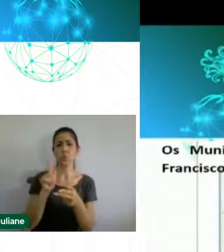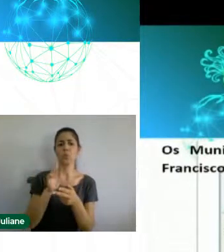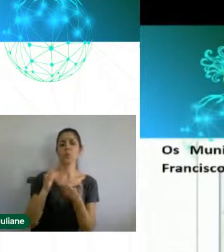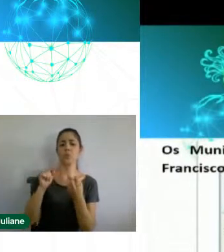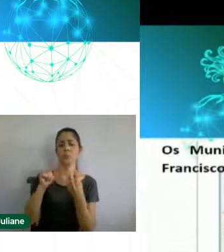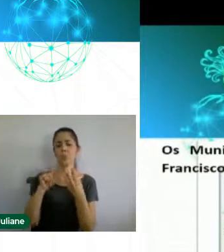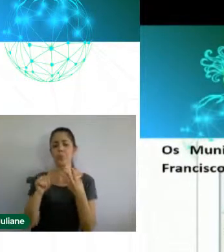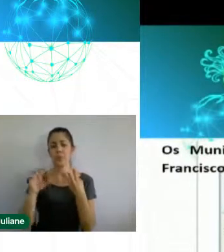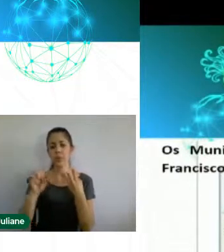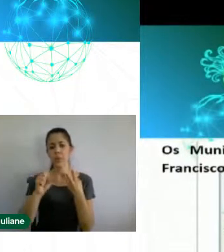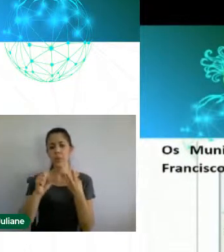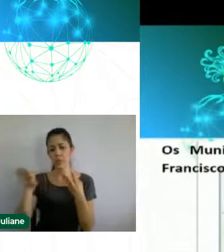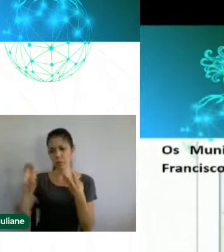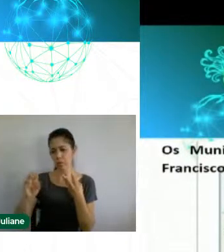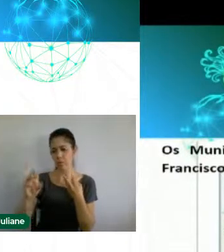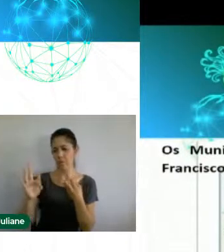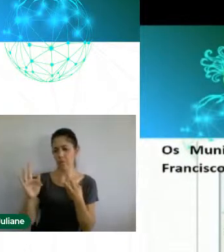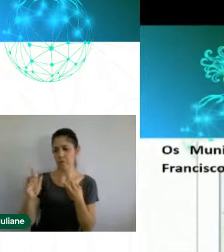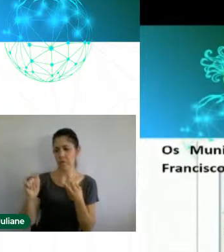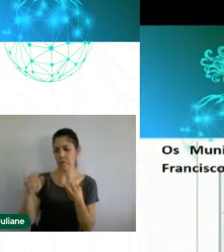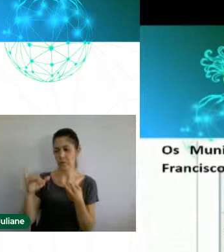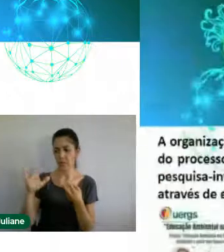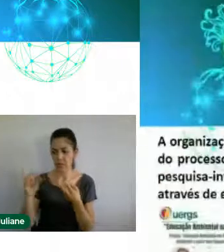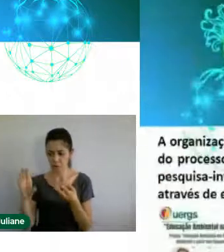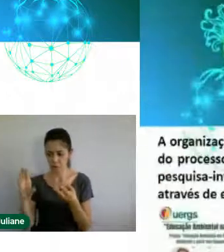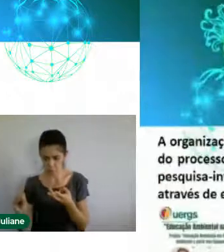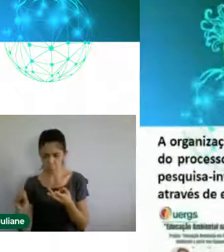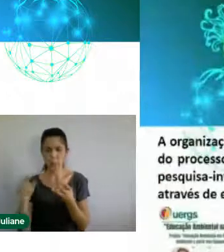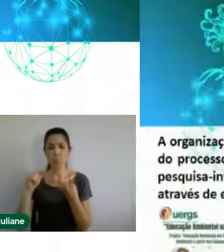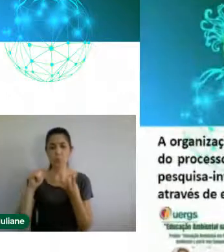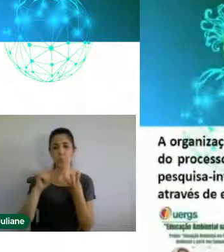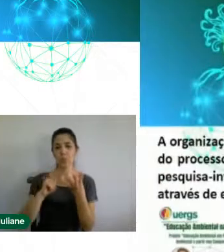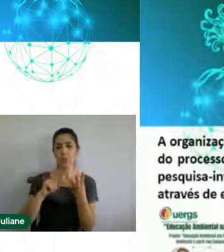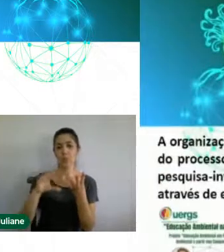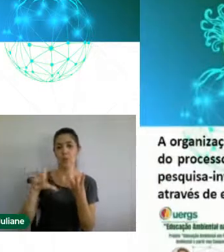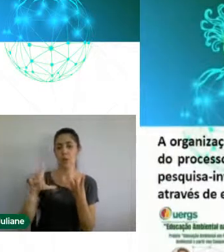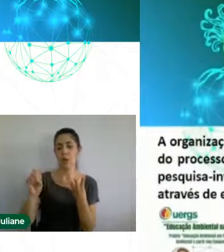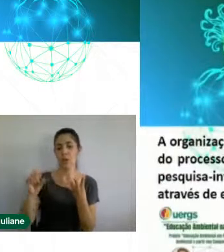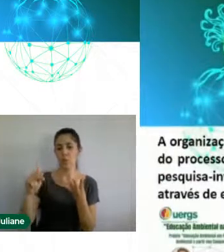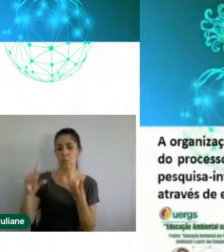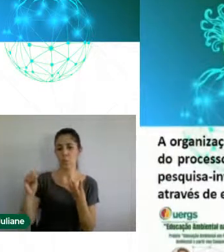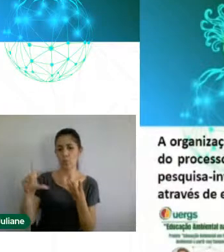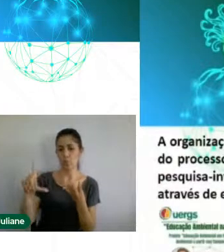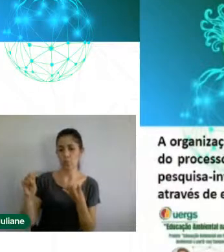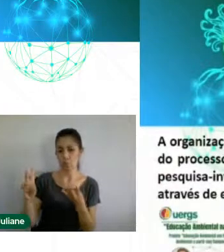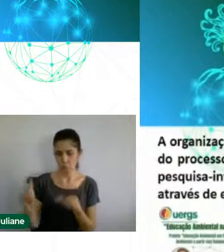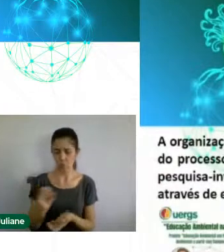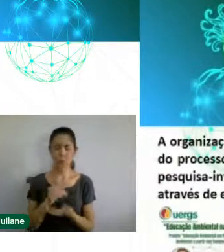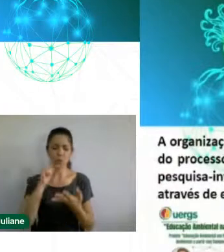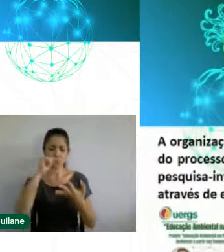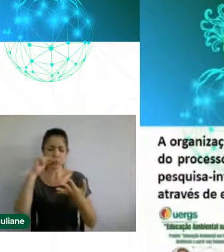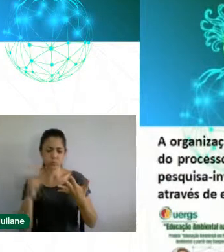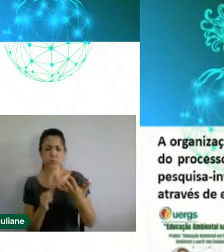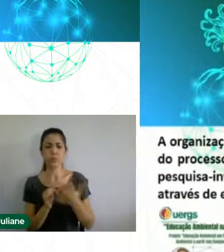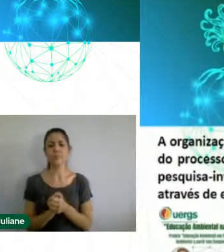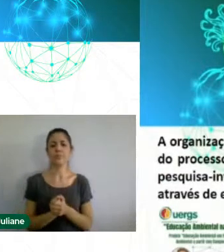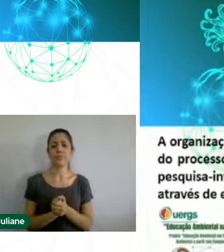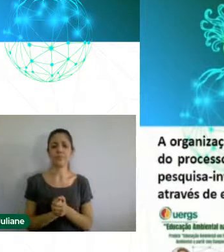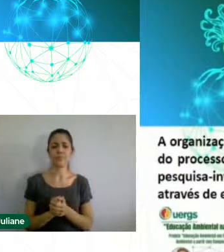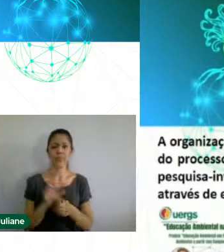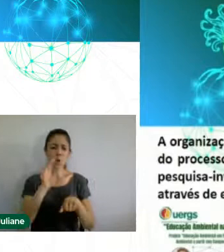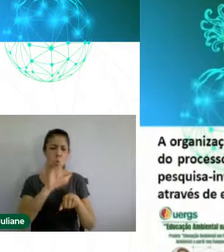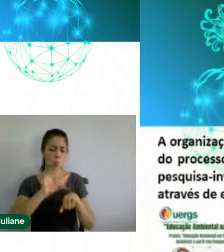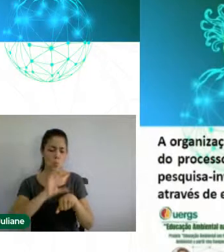Leopoldo. A organização do curso está pautada na proposta da pesquisa